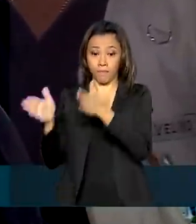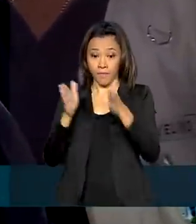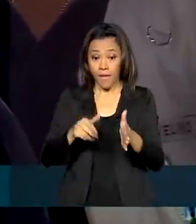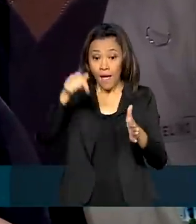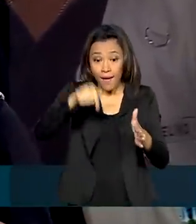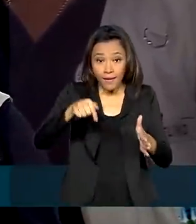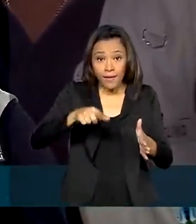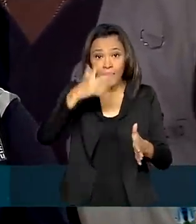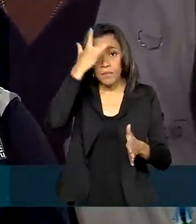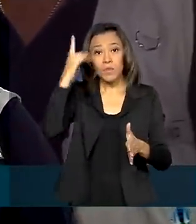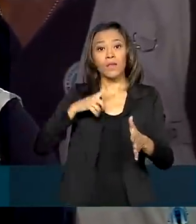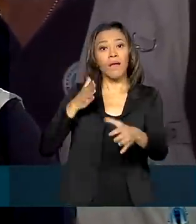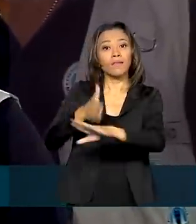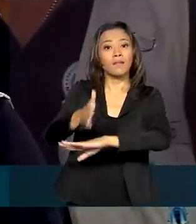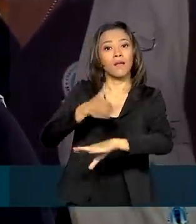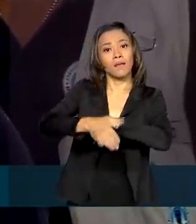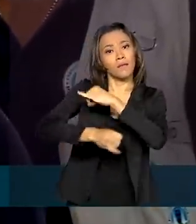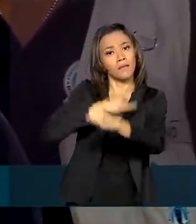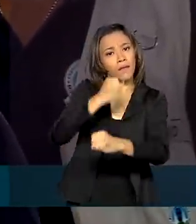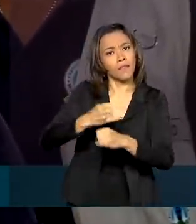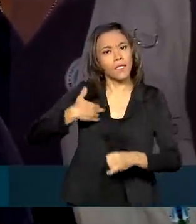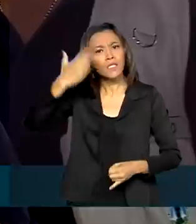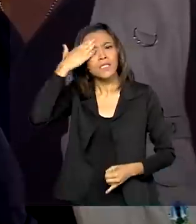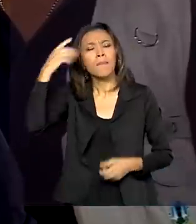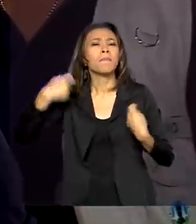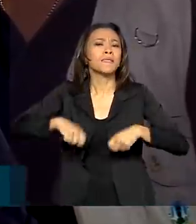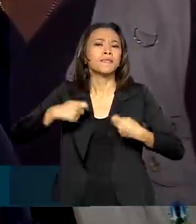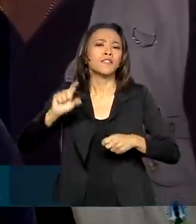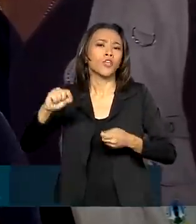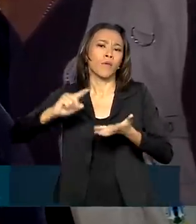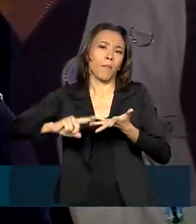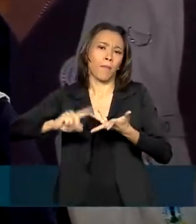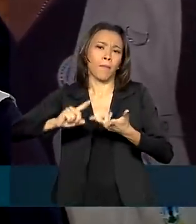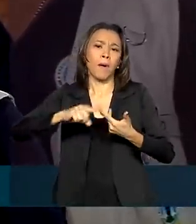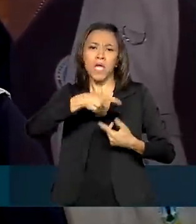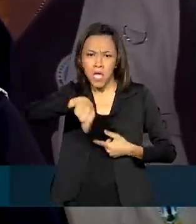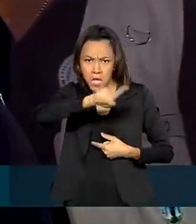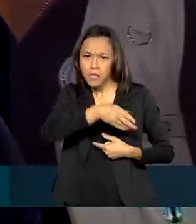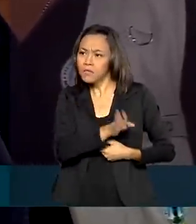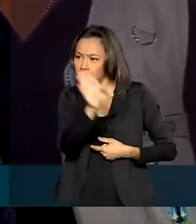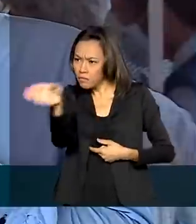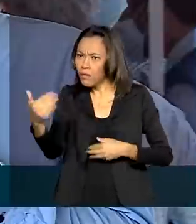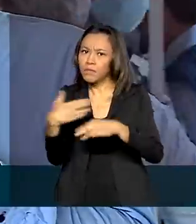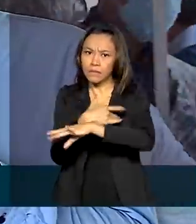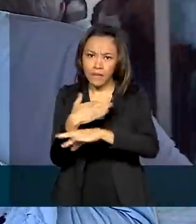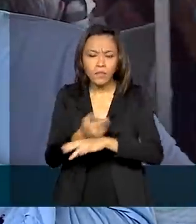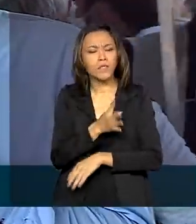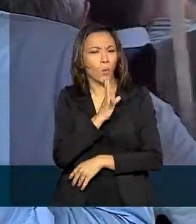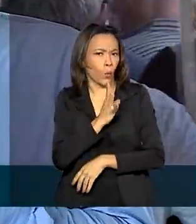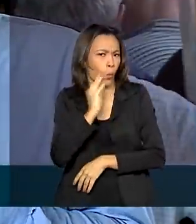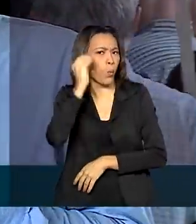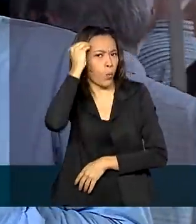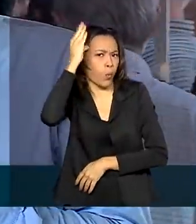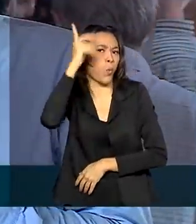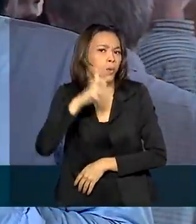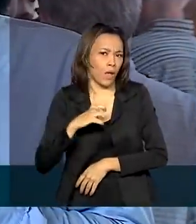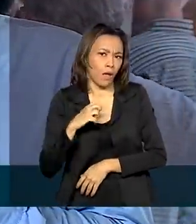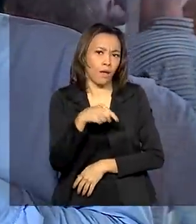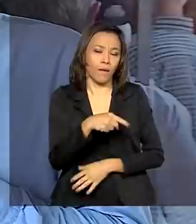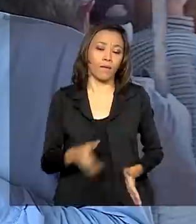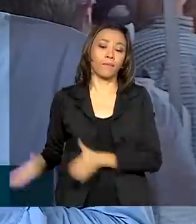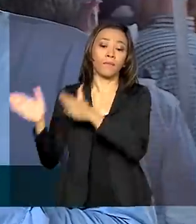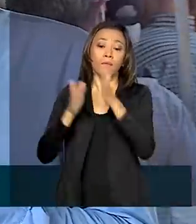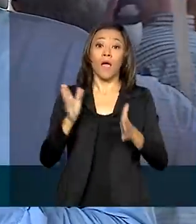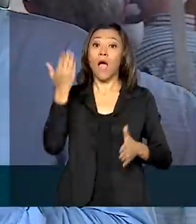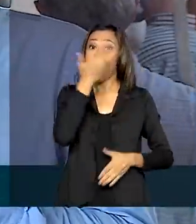internet, né? Então, eles sabem o que eles necessitam. Eles vão à cidade, eles têm conhecimento. A última etapa da comitiva de